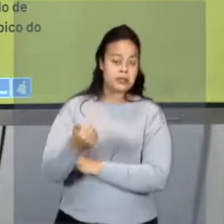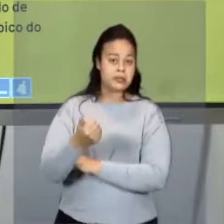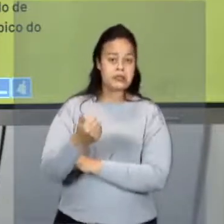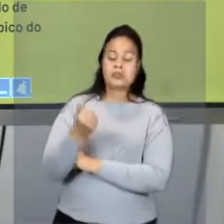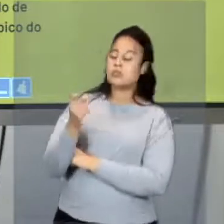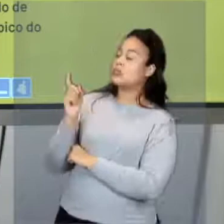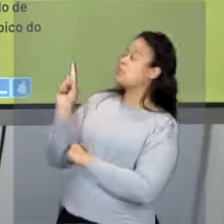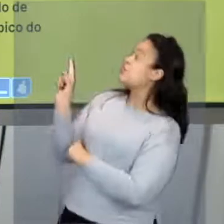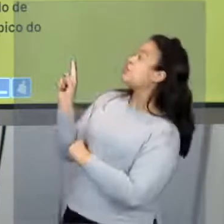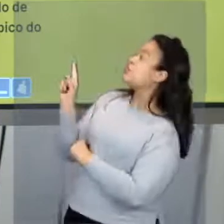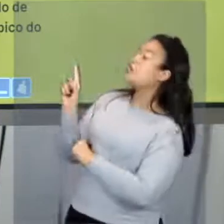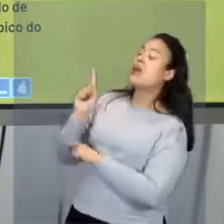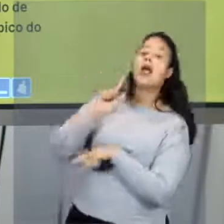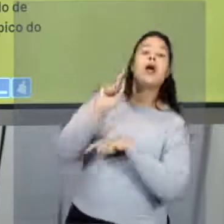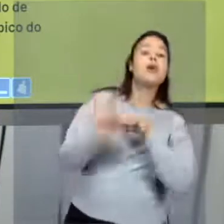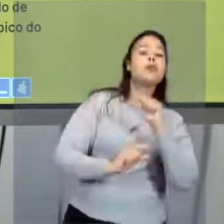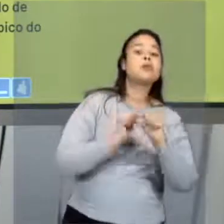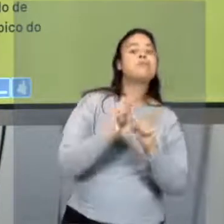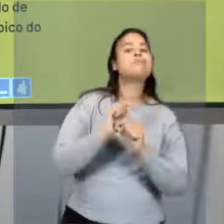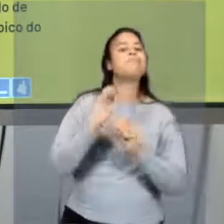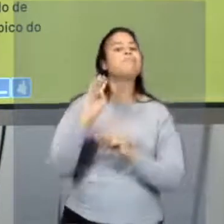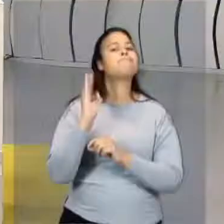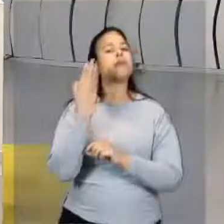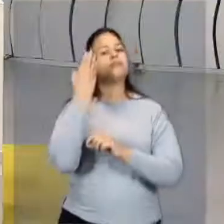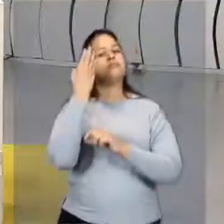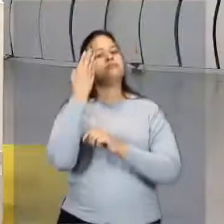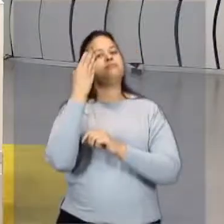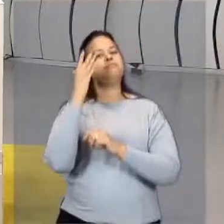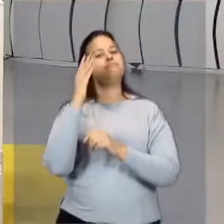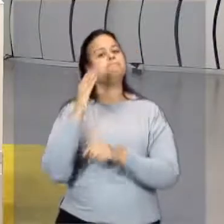proposição aqui também é uma proposição falsa.